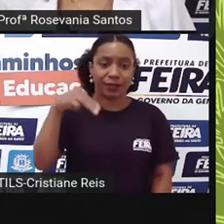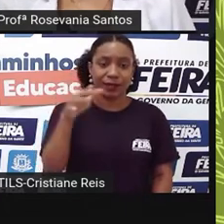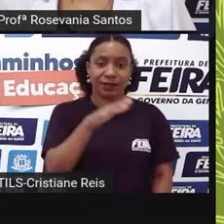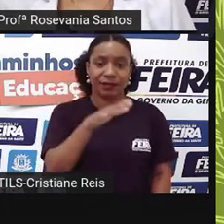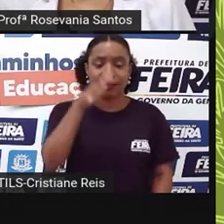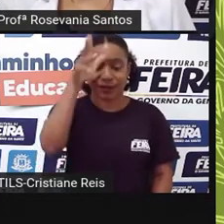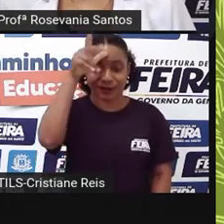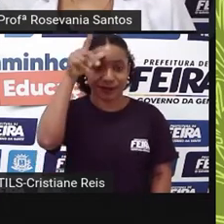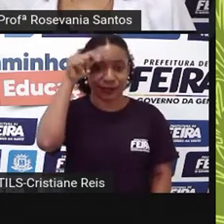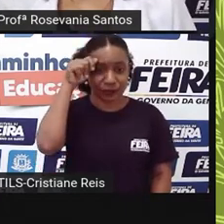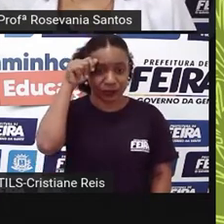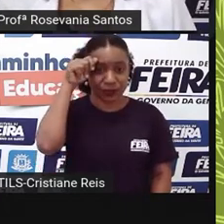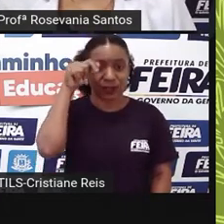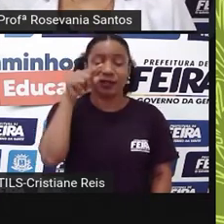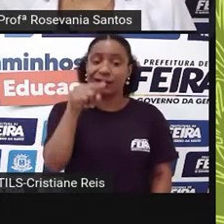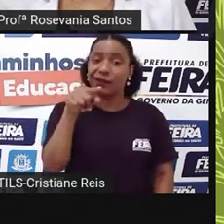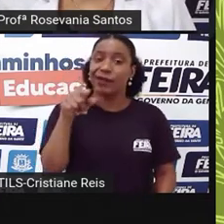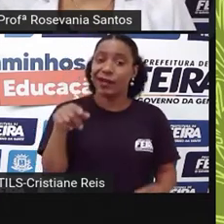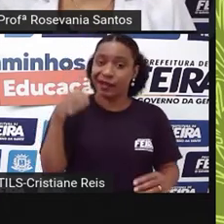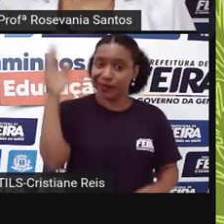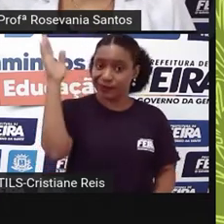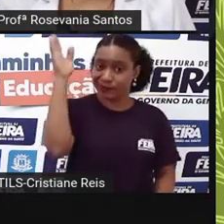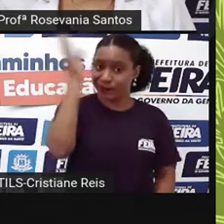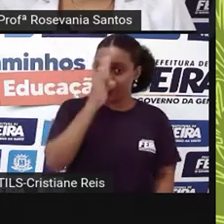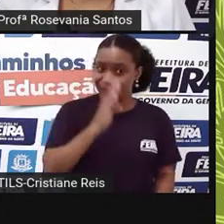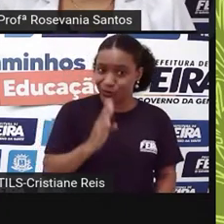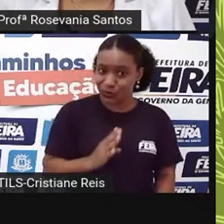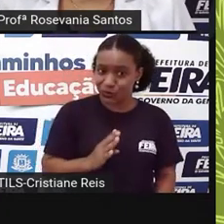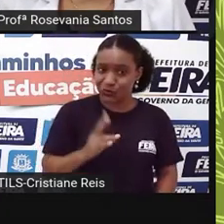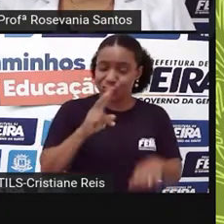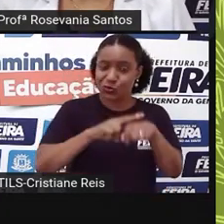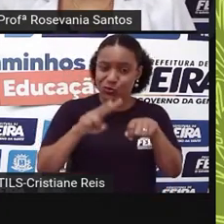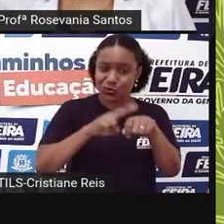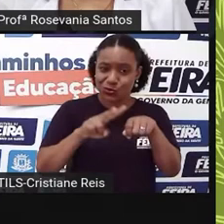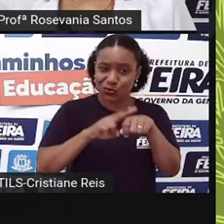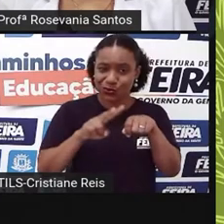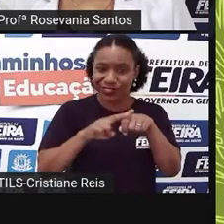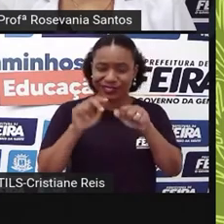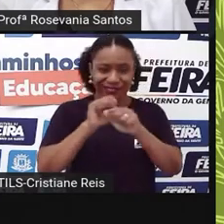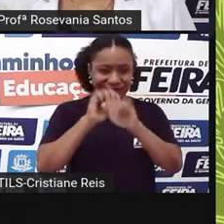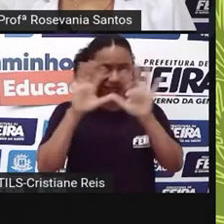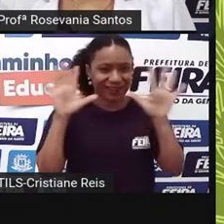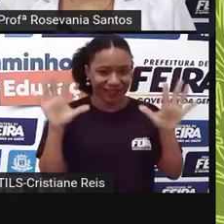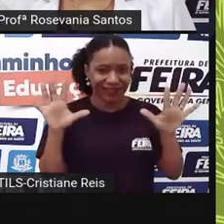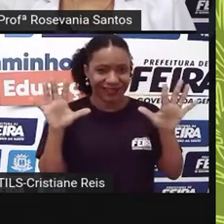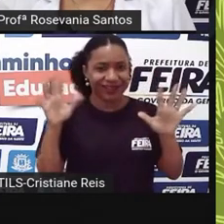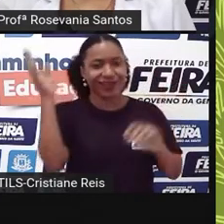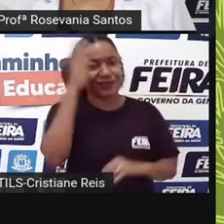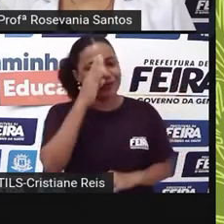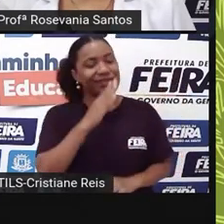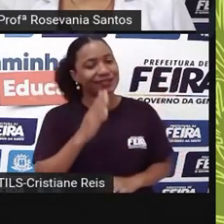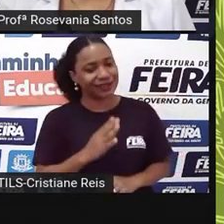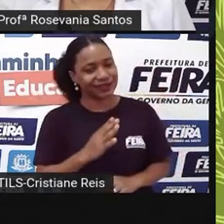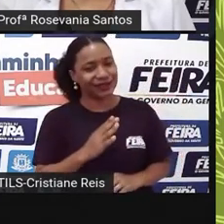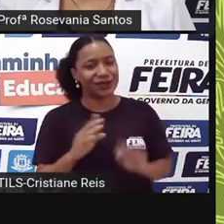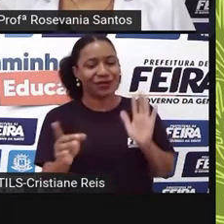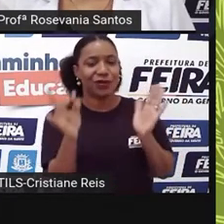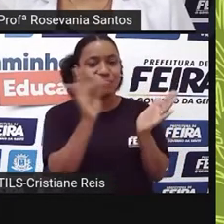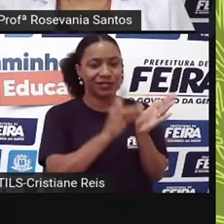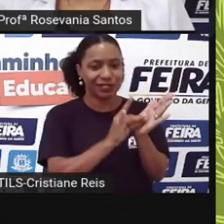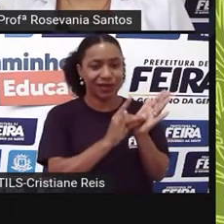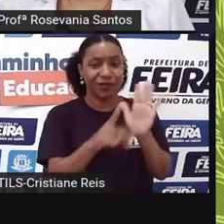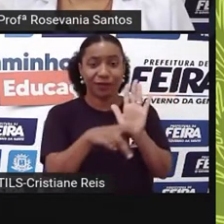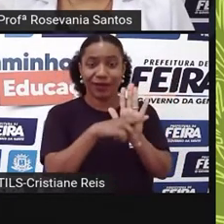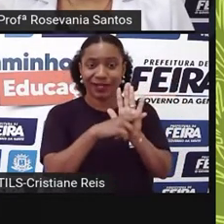chama de Amazônia legal. E essa parte verde mais escura é essa parte que a gente chama de Pan Amazônia ou